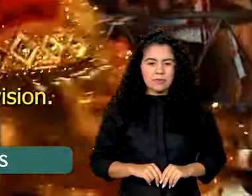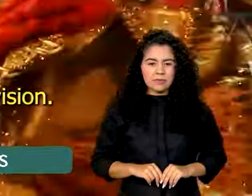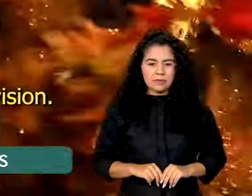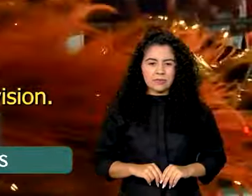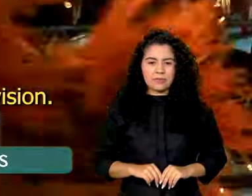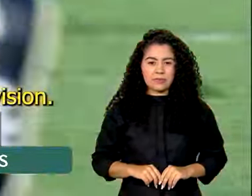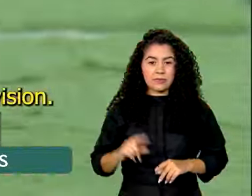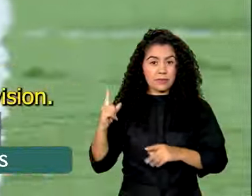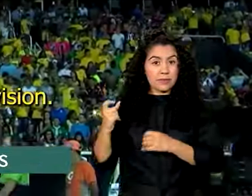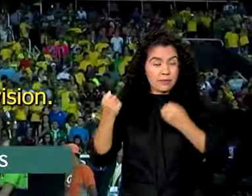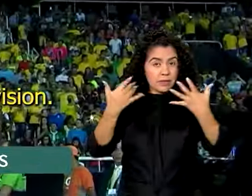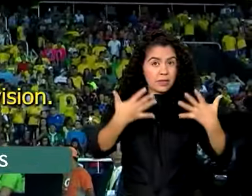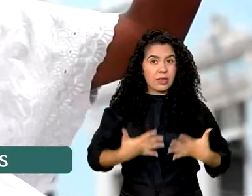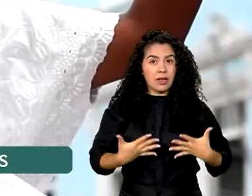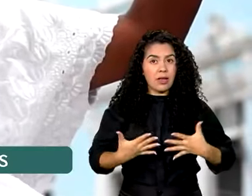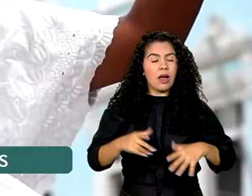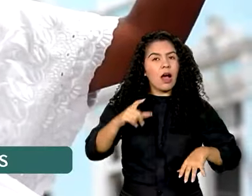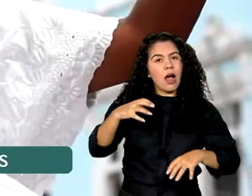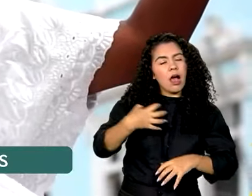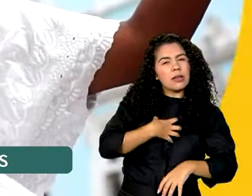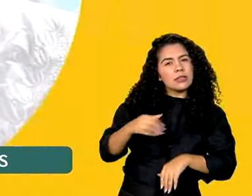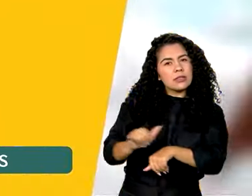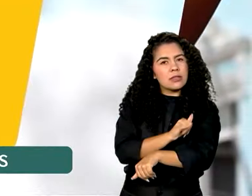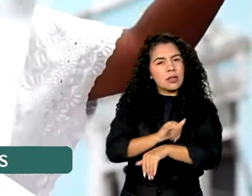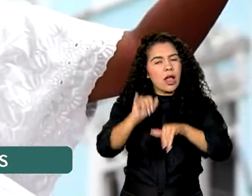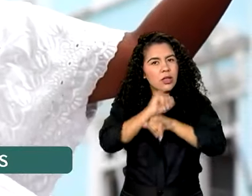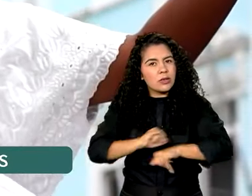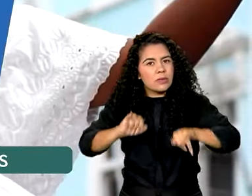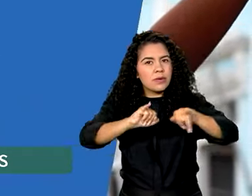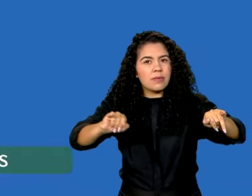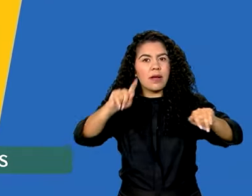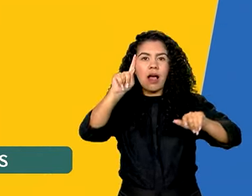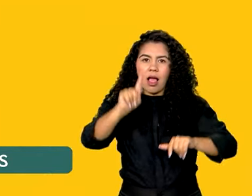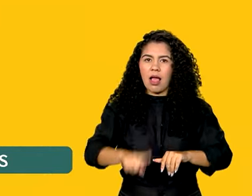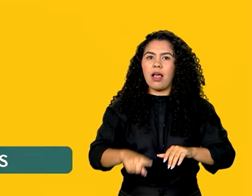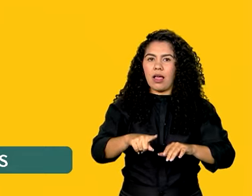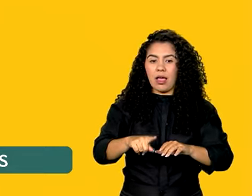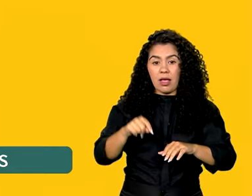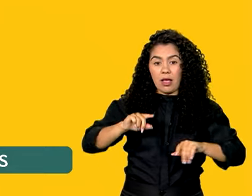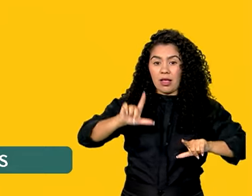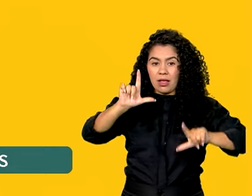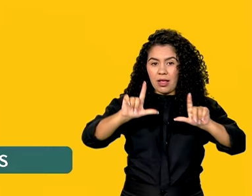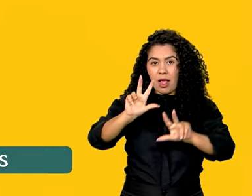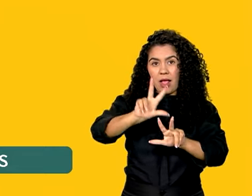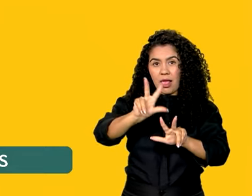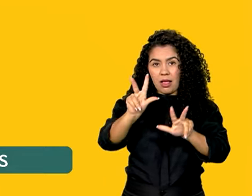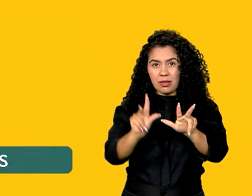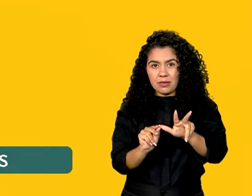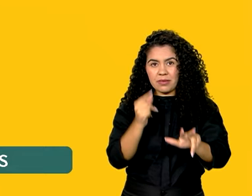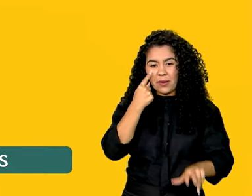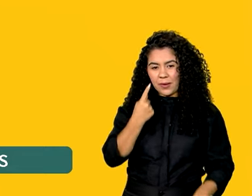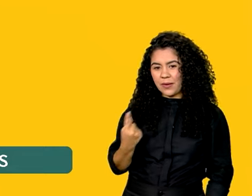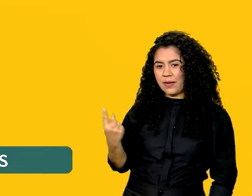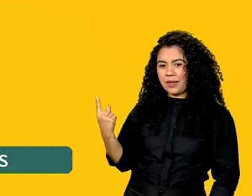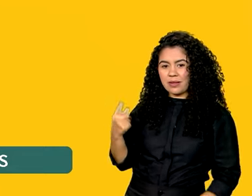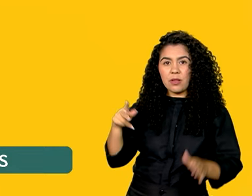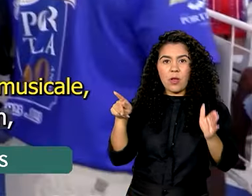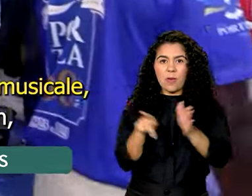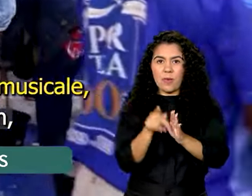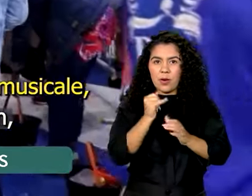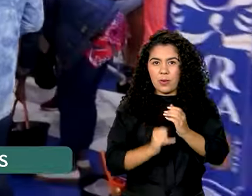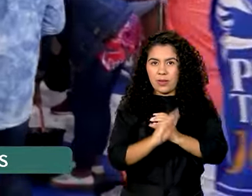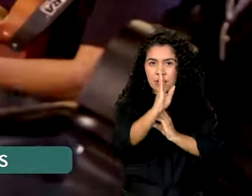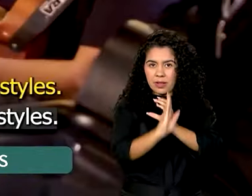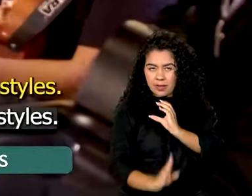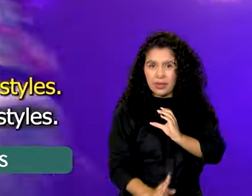Um dos canais de divulgação da campanha é a TV Brasil Internacional da EBC, a empresa Brasil de Comunicação,